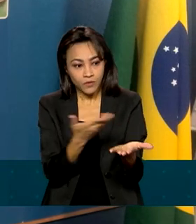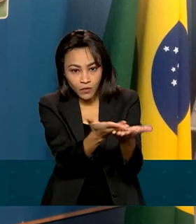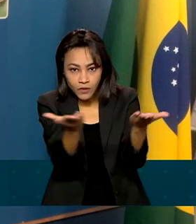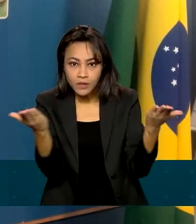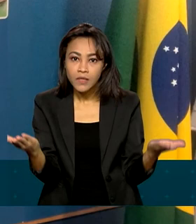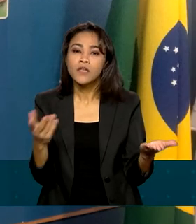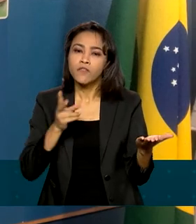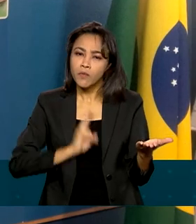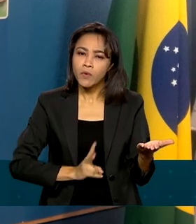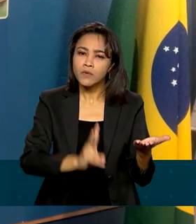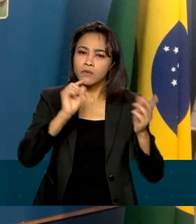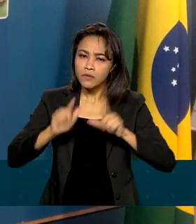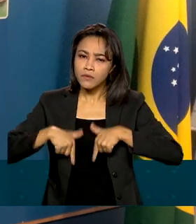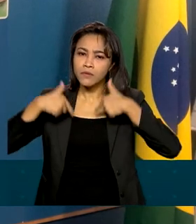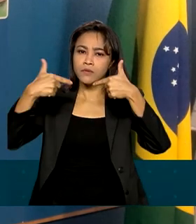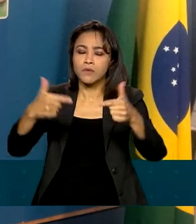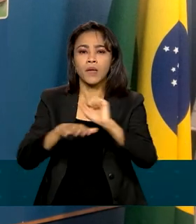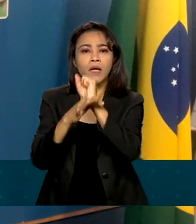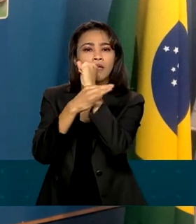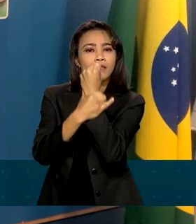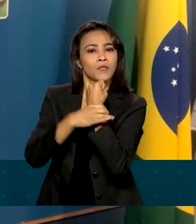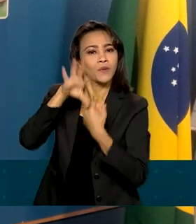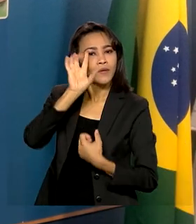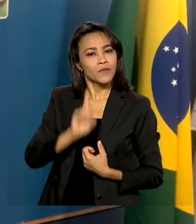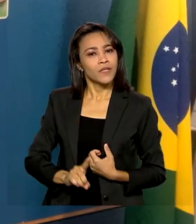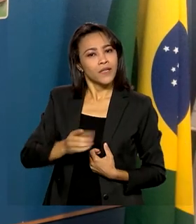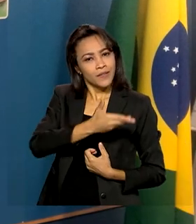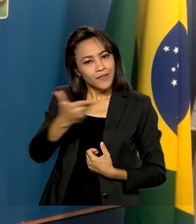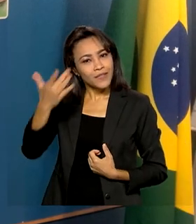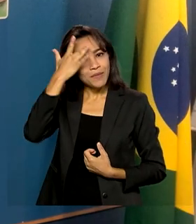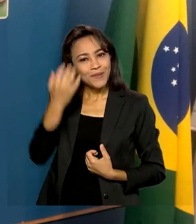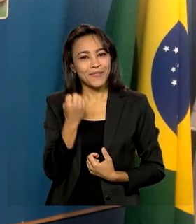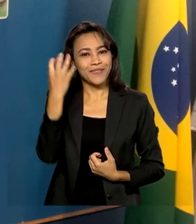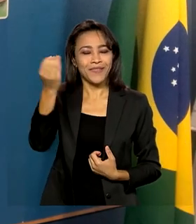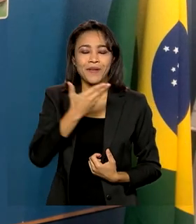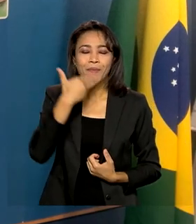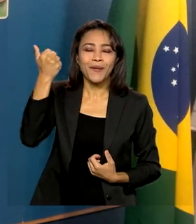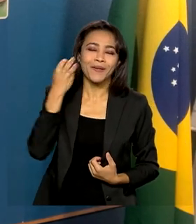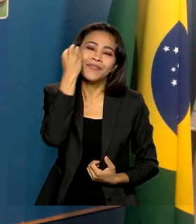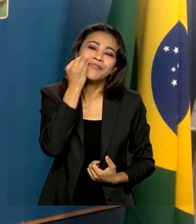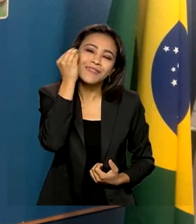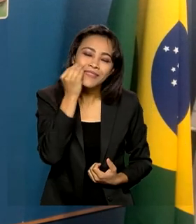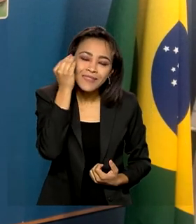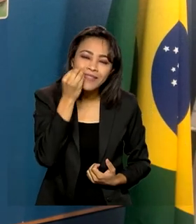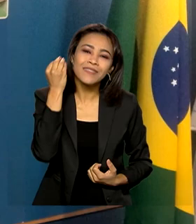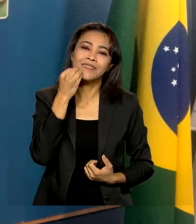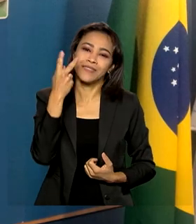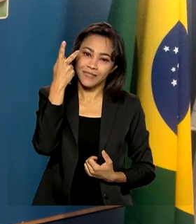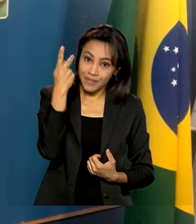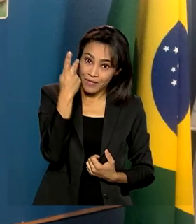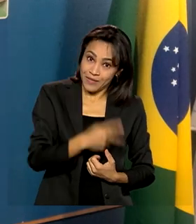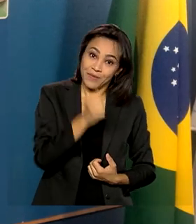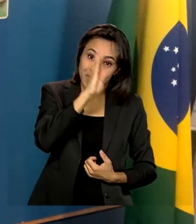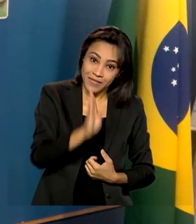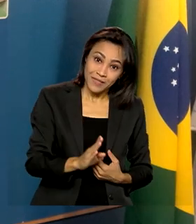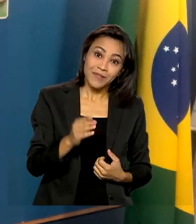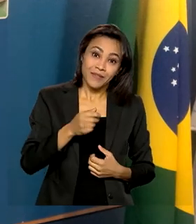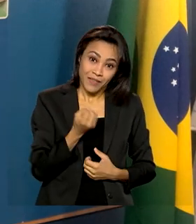trabalhando para segurar os direitos dos viajantes e garantir a melhor experiência para turistas nacionais e internacionais.